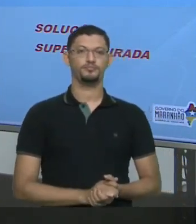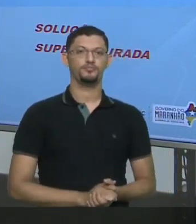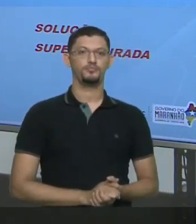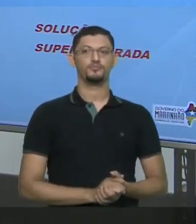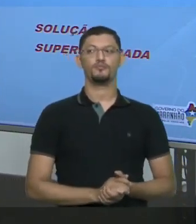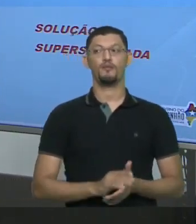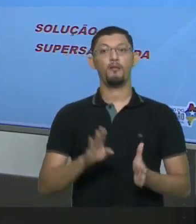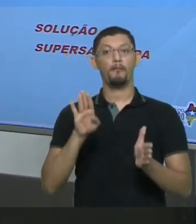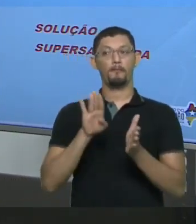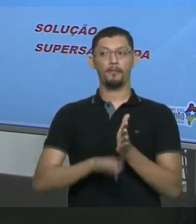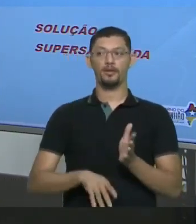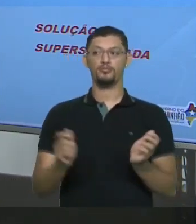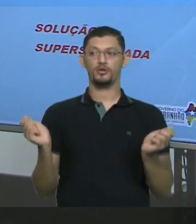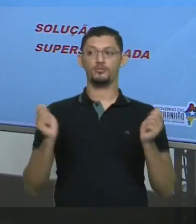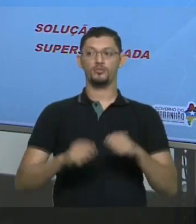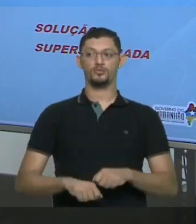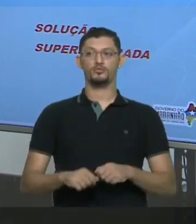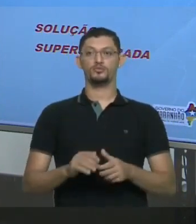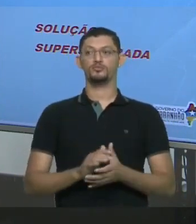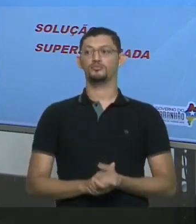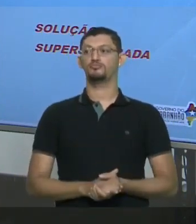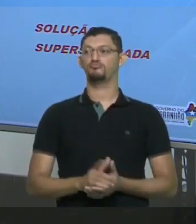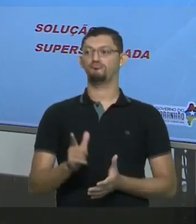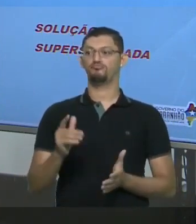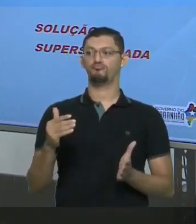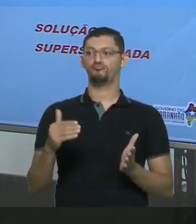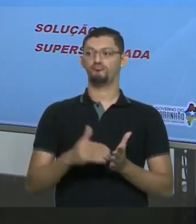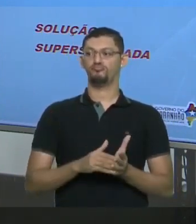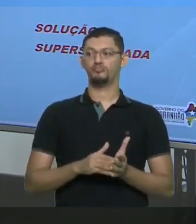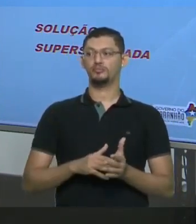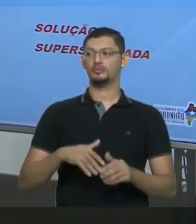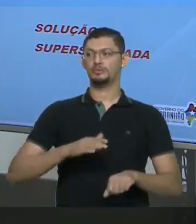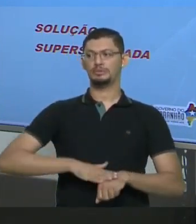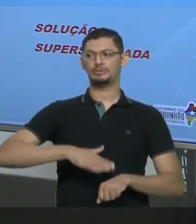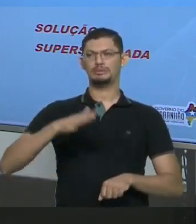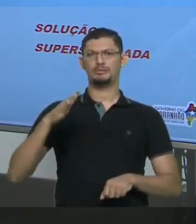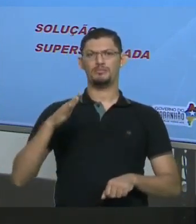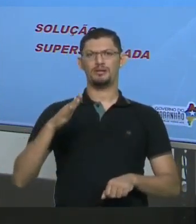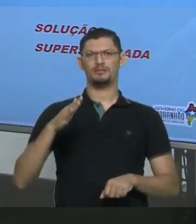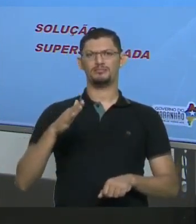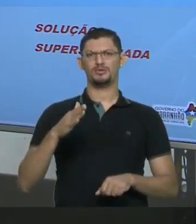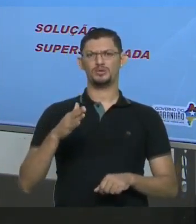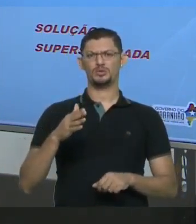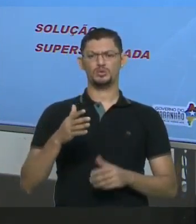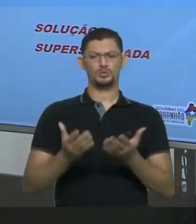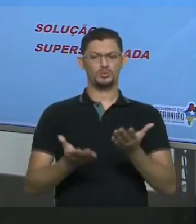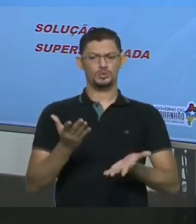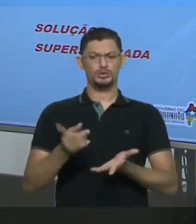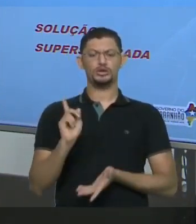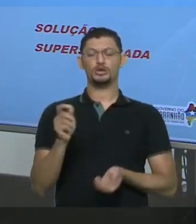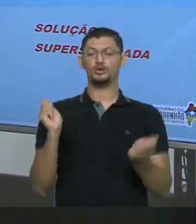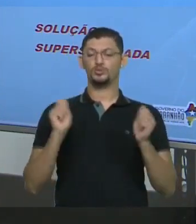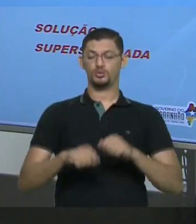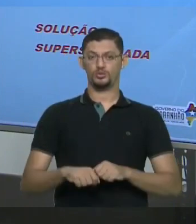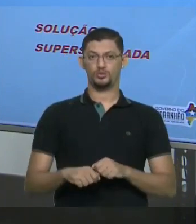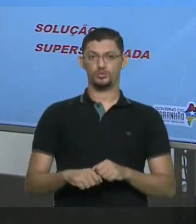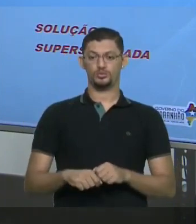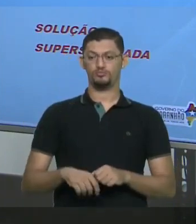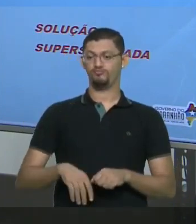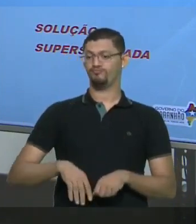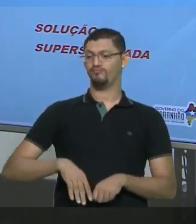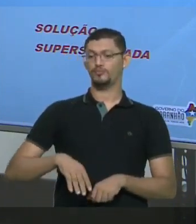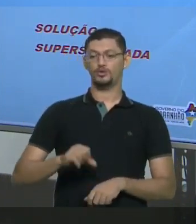Permitido Solução saturada Tem exatamente A máxima Quantidade Permitida E a solução Super